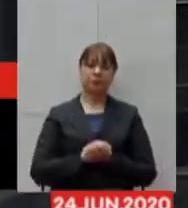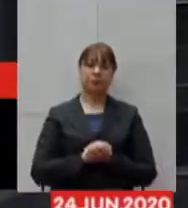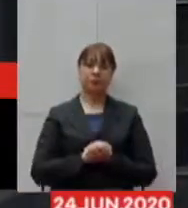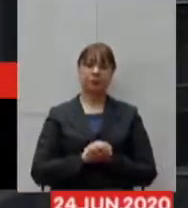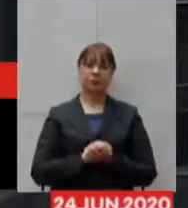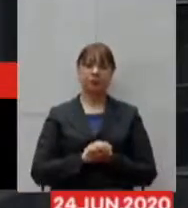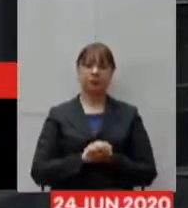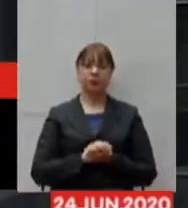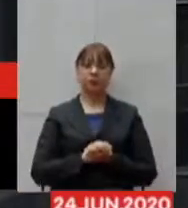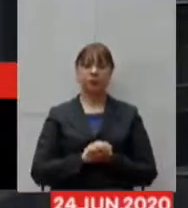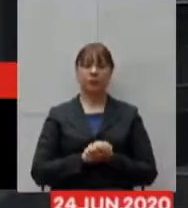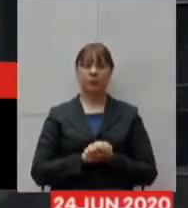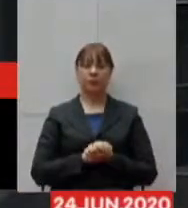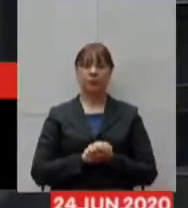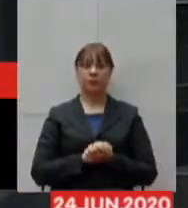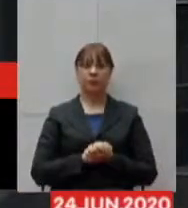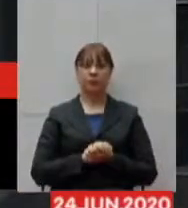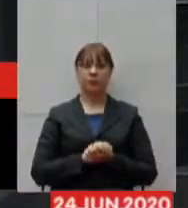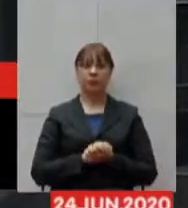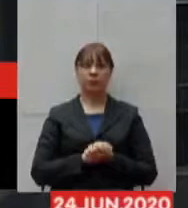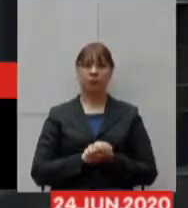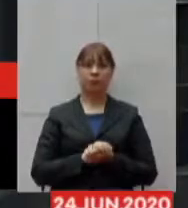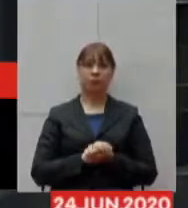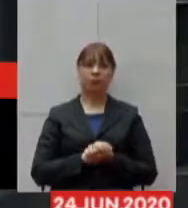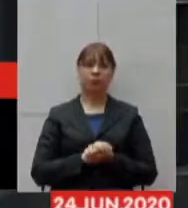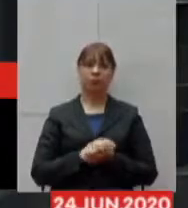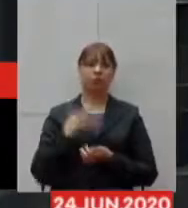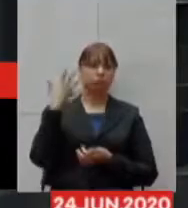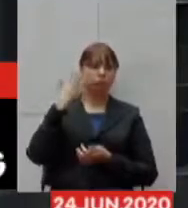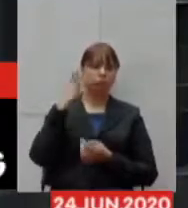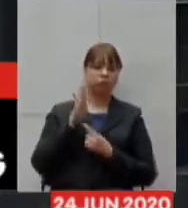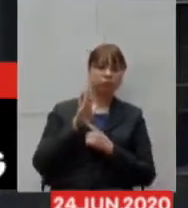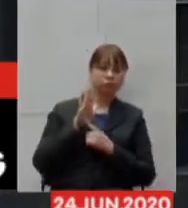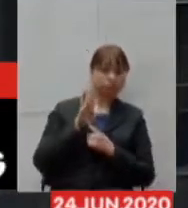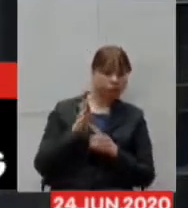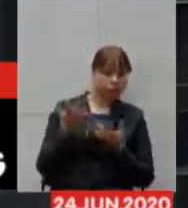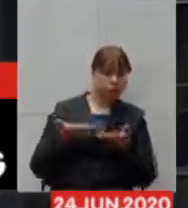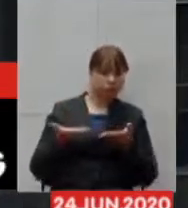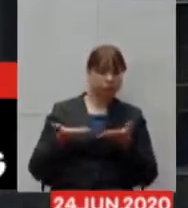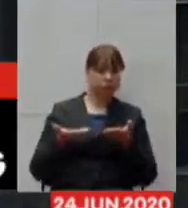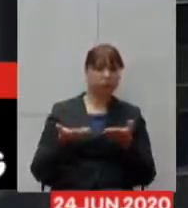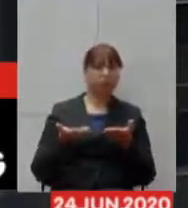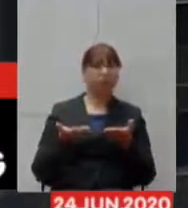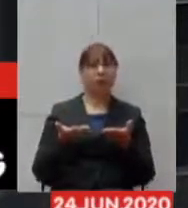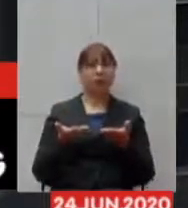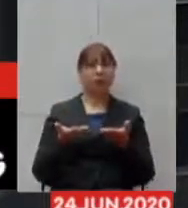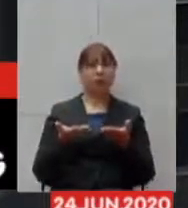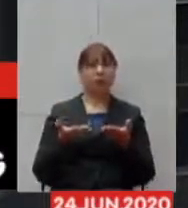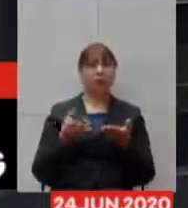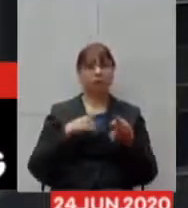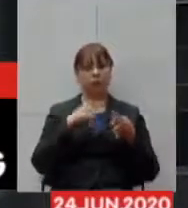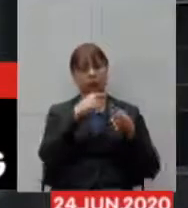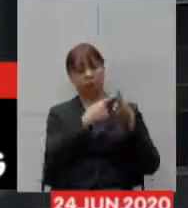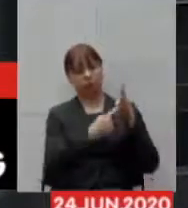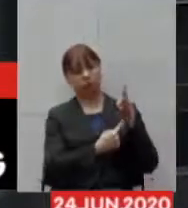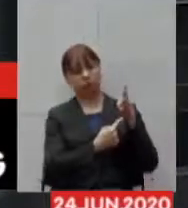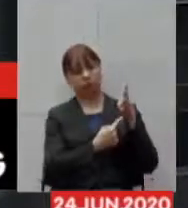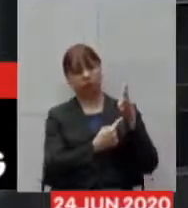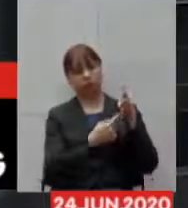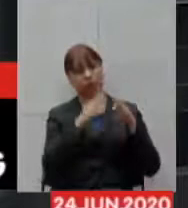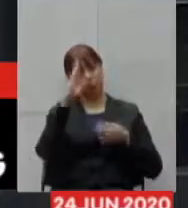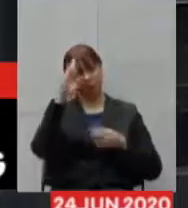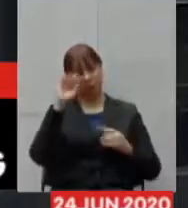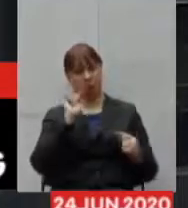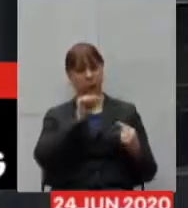essa apresentação tem quatro objetivos principais.